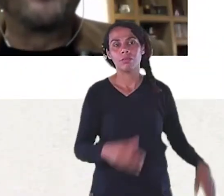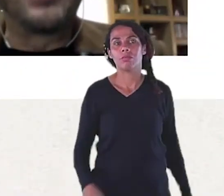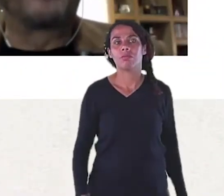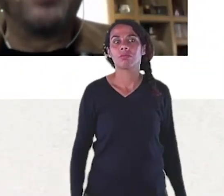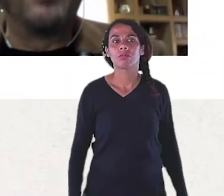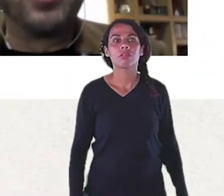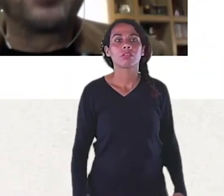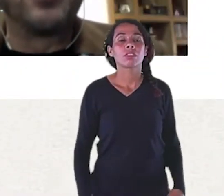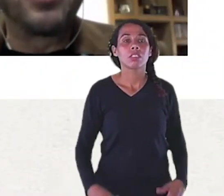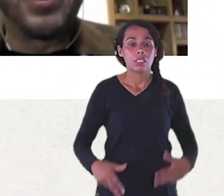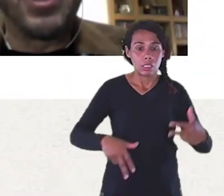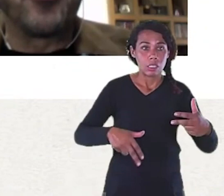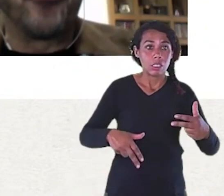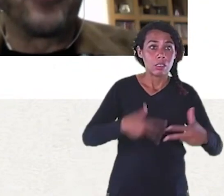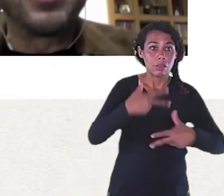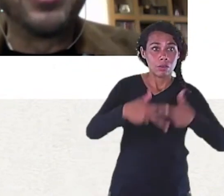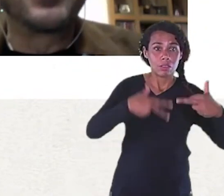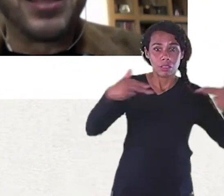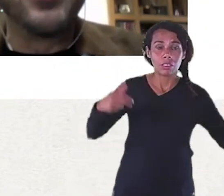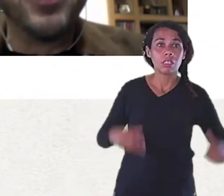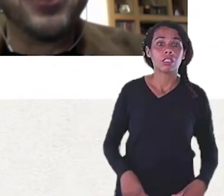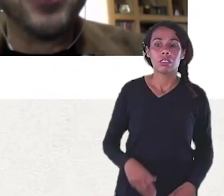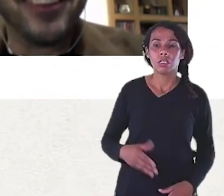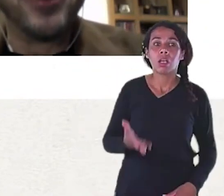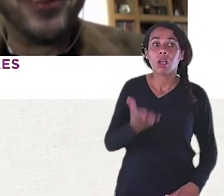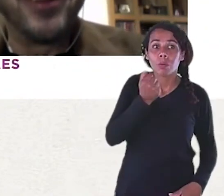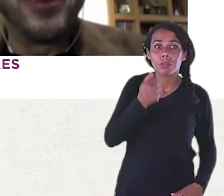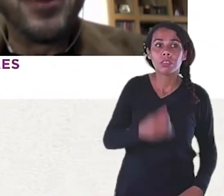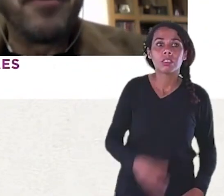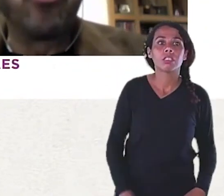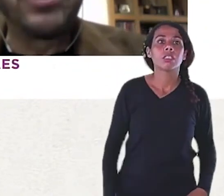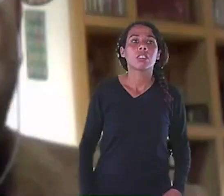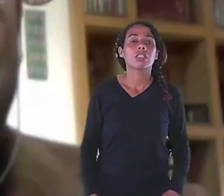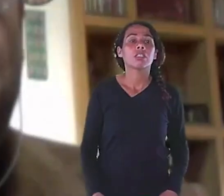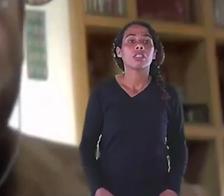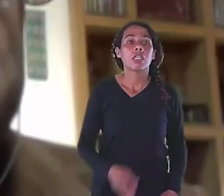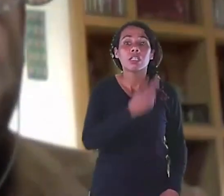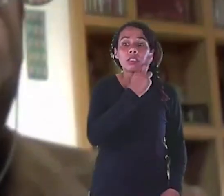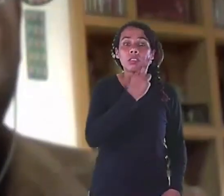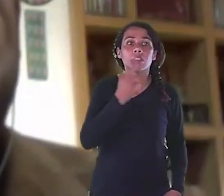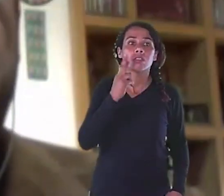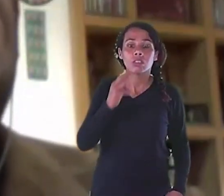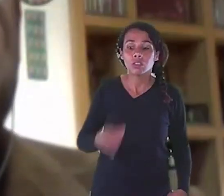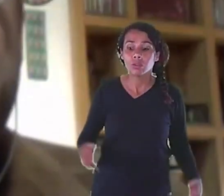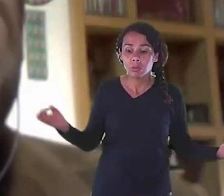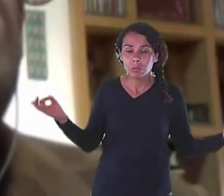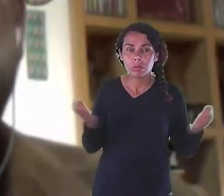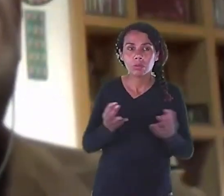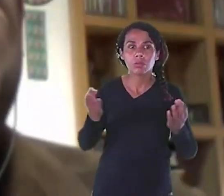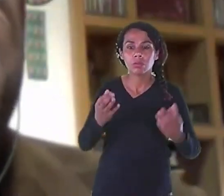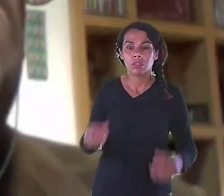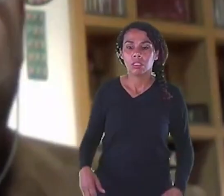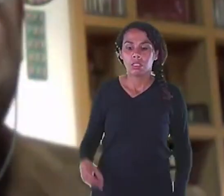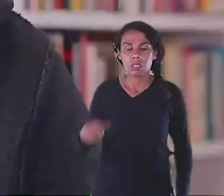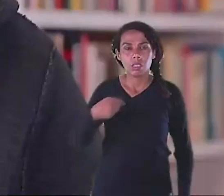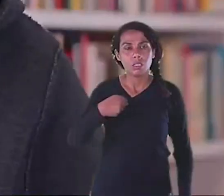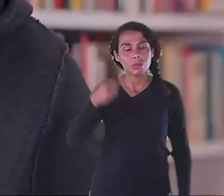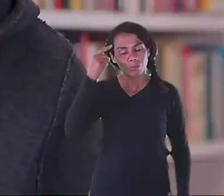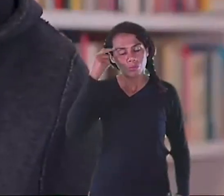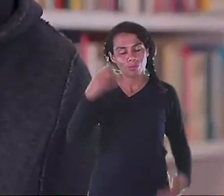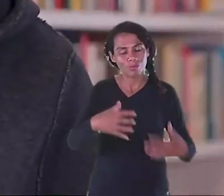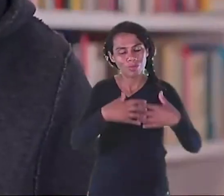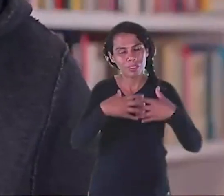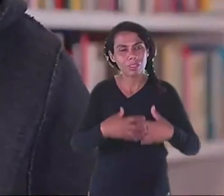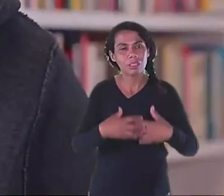Eu perguntei Para mim mesmo O que eu vou fazer Nos Estados Unidos Mudei tudo Afonso Voltei Não sabia italiano Eu não sabia